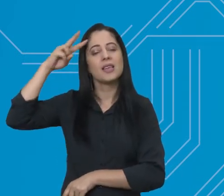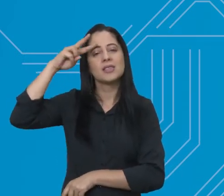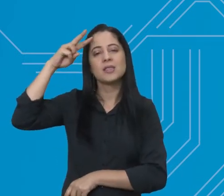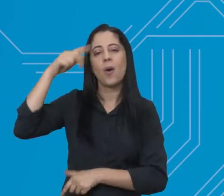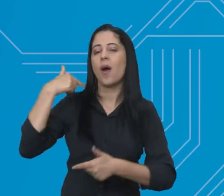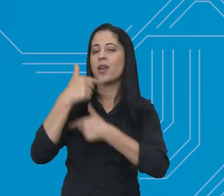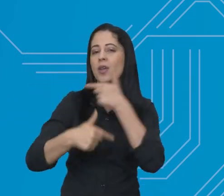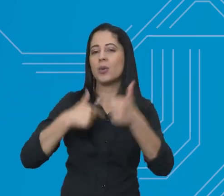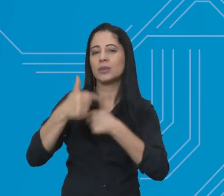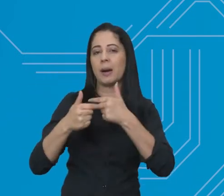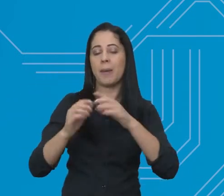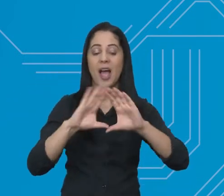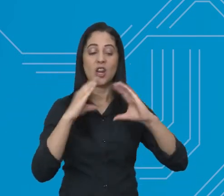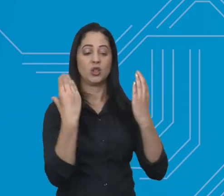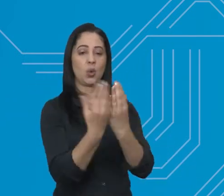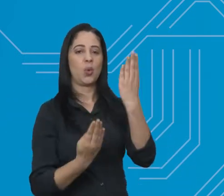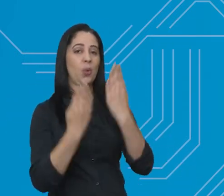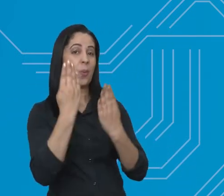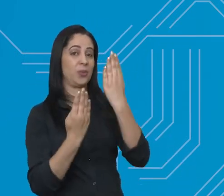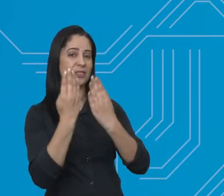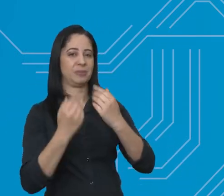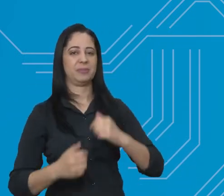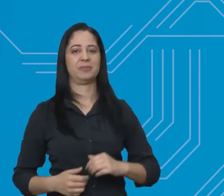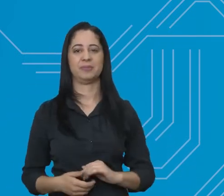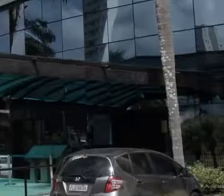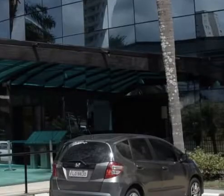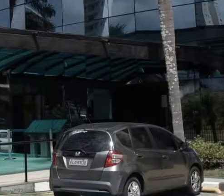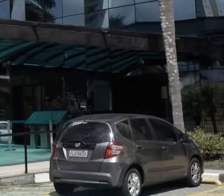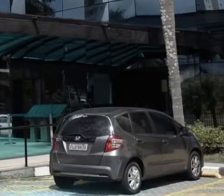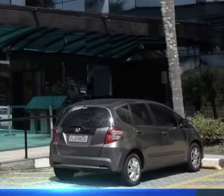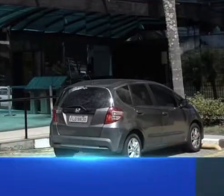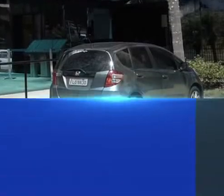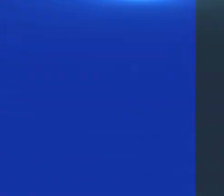sobre a história e o trabalho do Coro Jovem de São José.